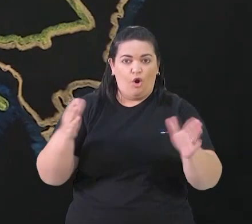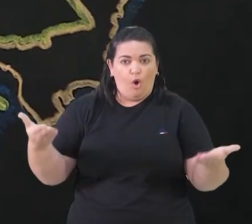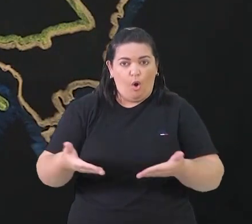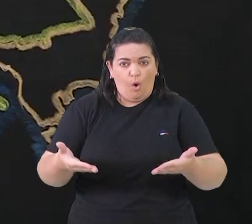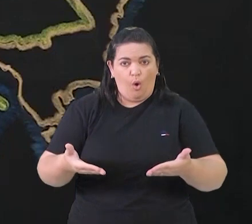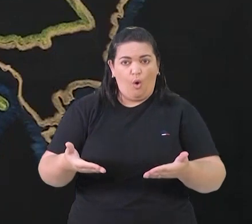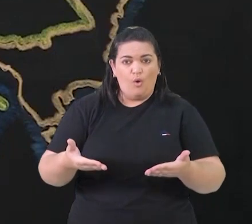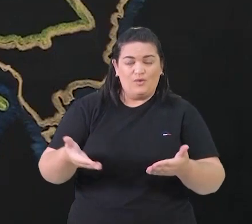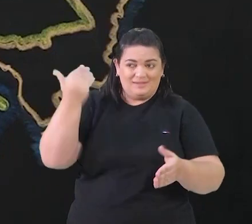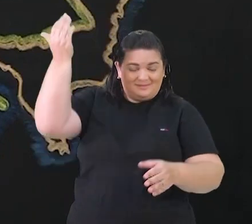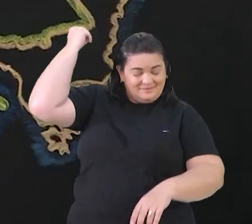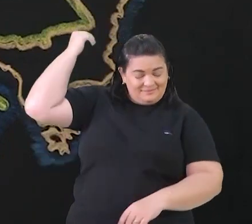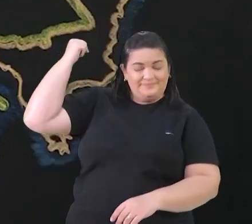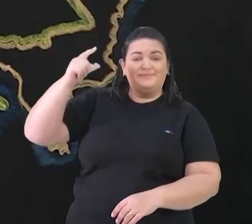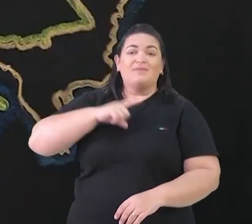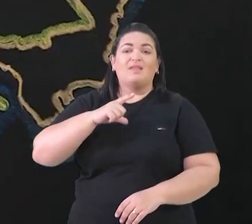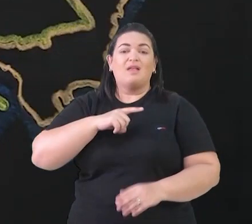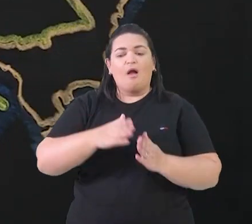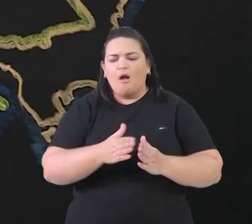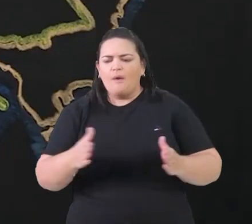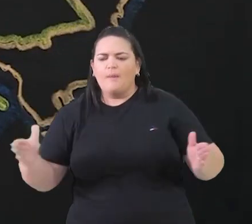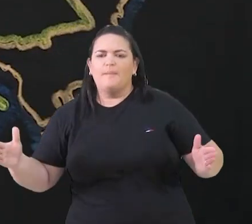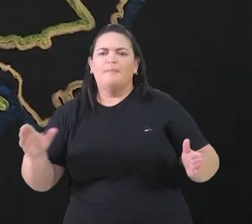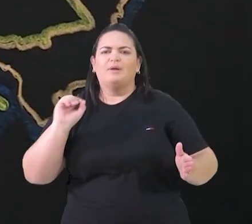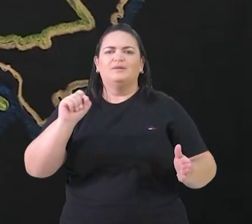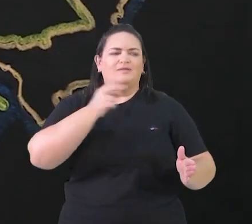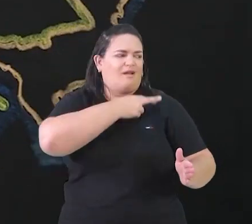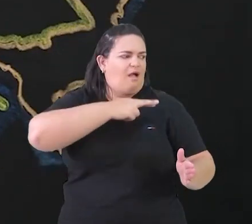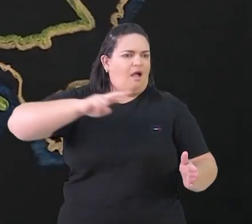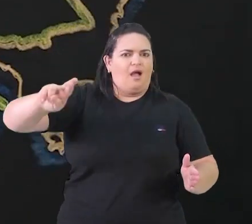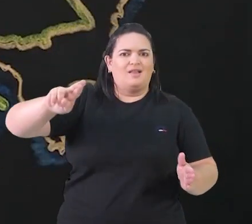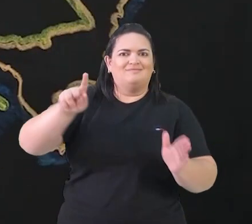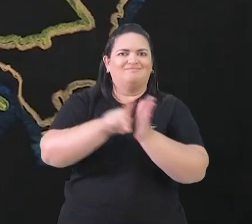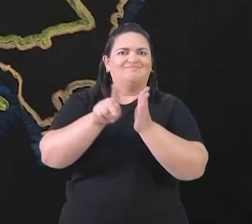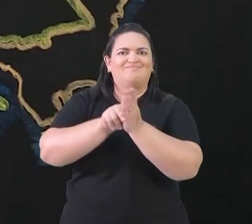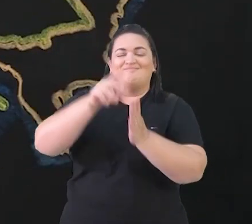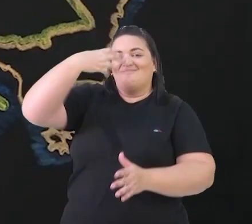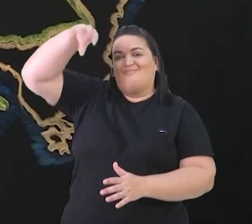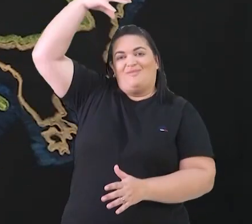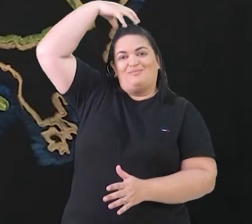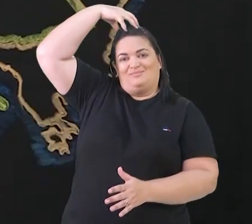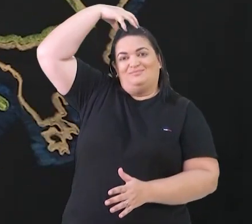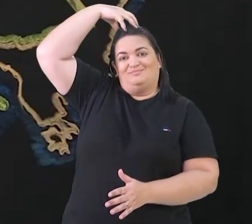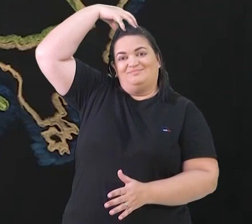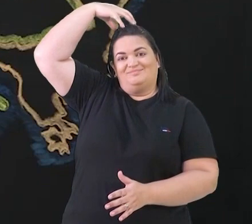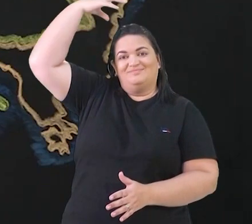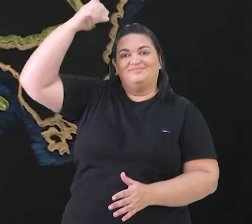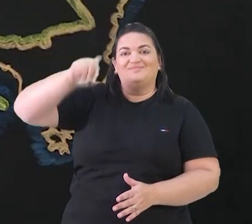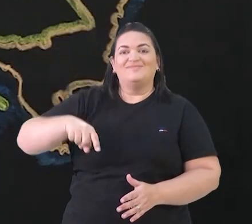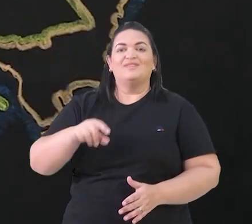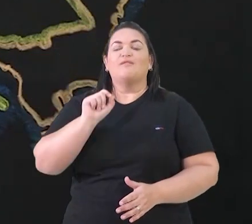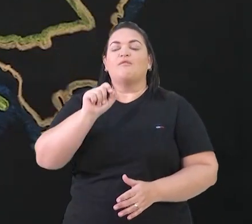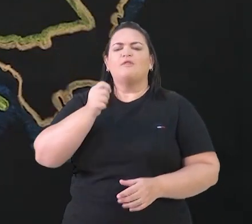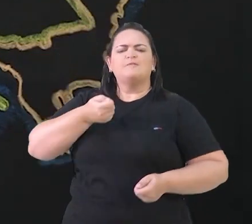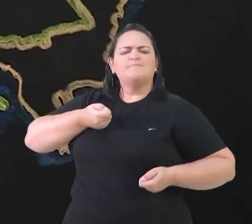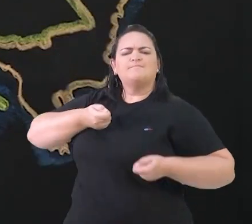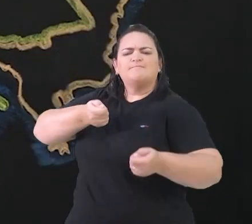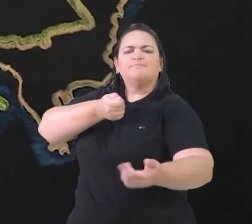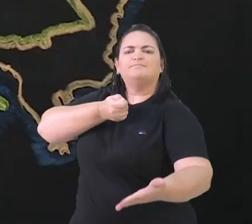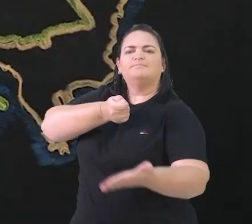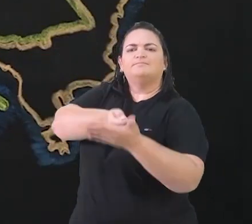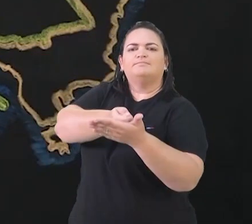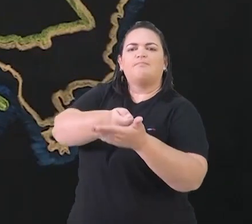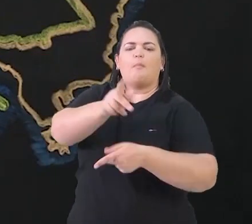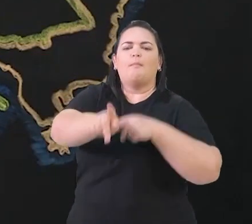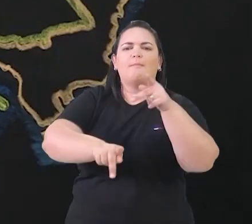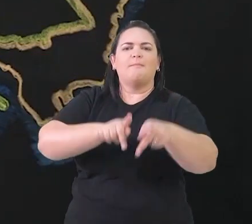uma época, lá na Idade Moderna, em que a religião que era do rei, que era a religião do monarca, ela era imposta ao povo.